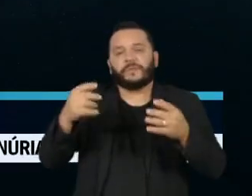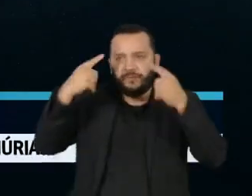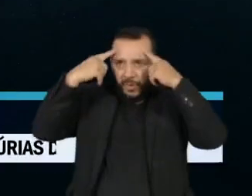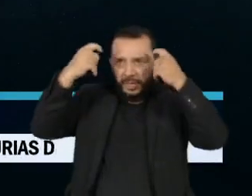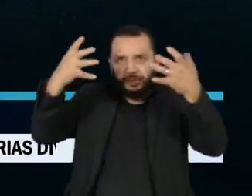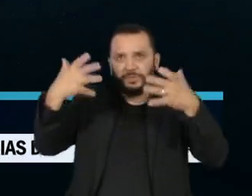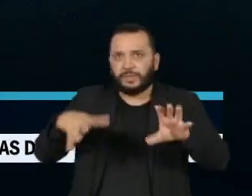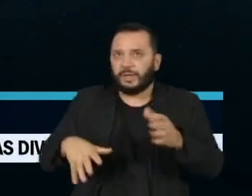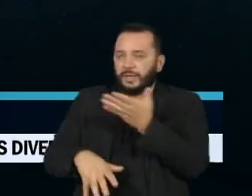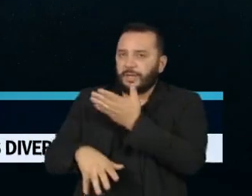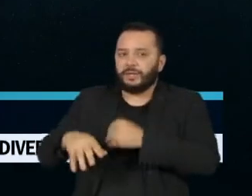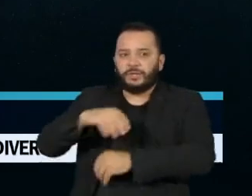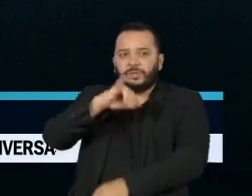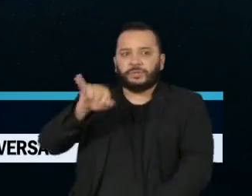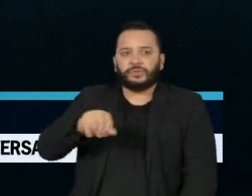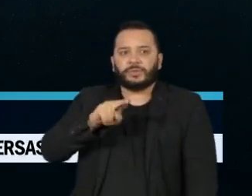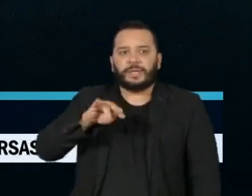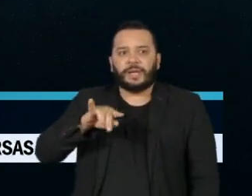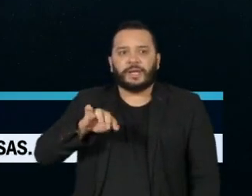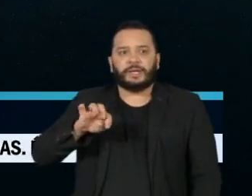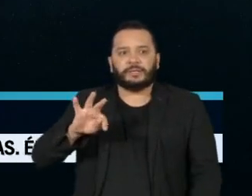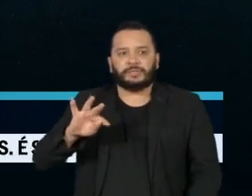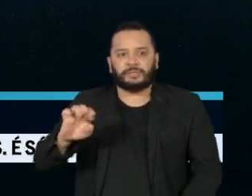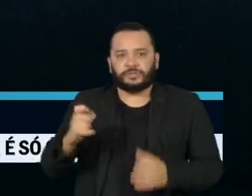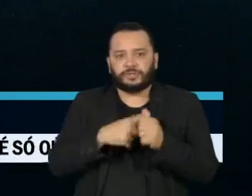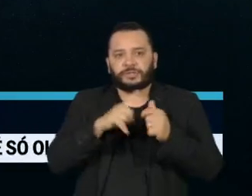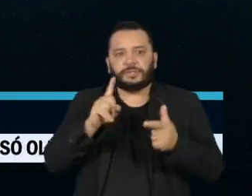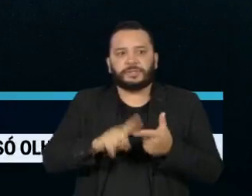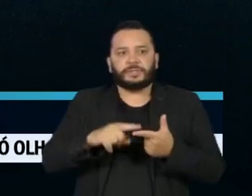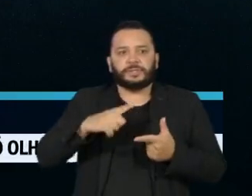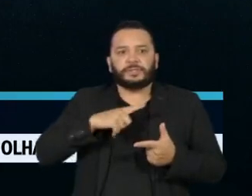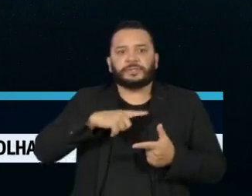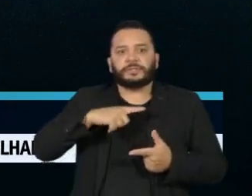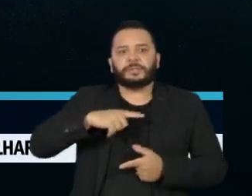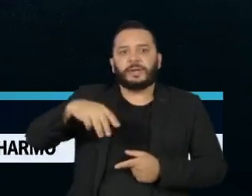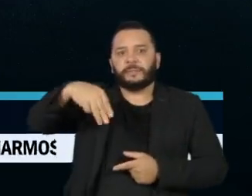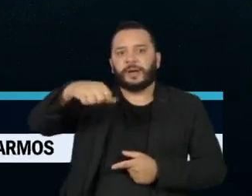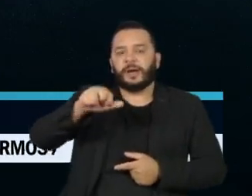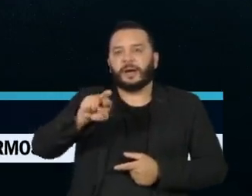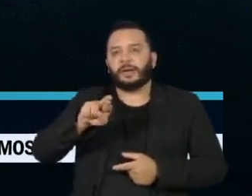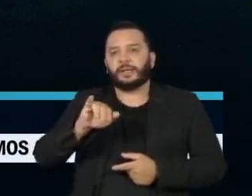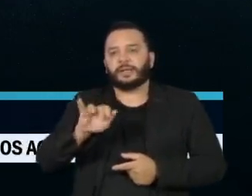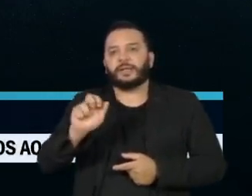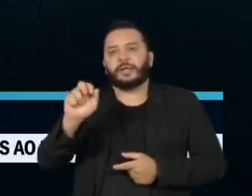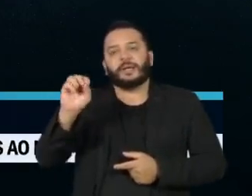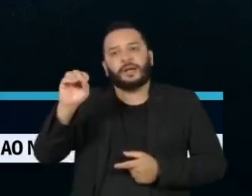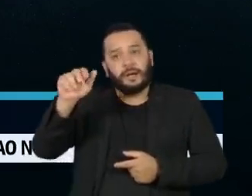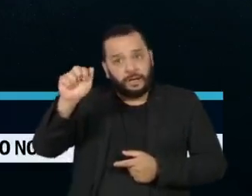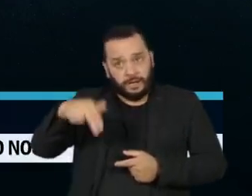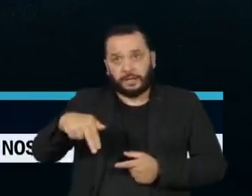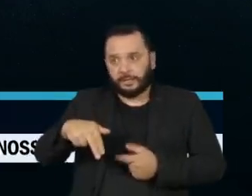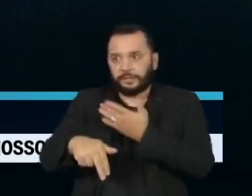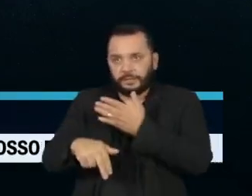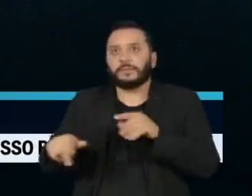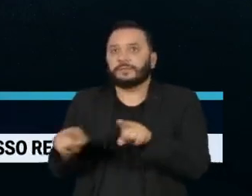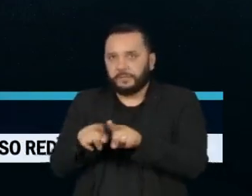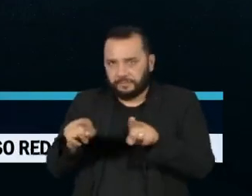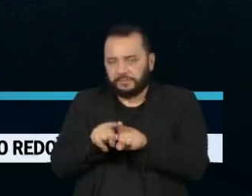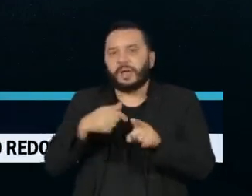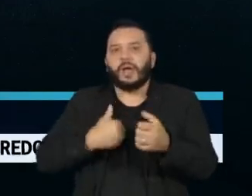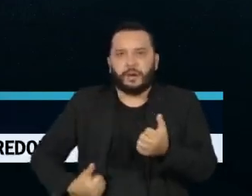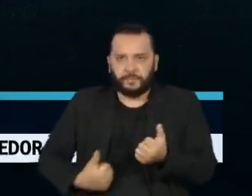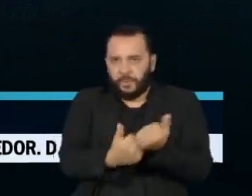Atrizes como Juliette Binoche e Marion Cotillard também aderiram ao protesto. Autoridades iranianas dizem que forças